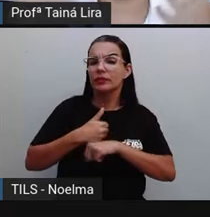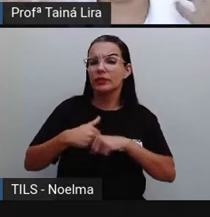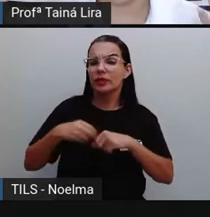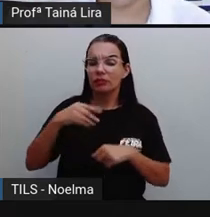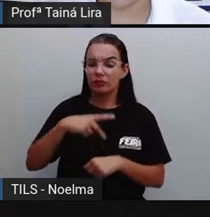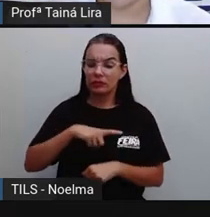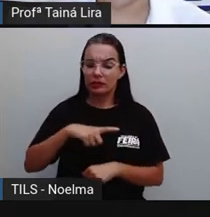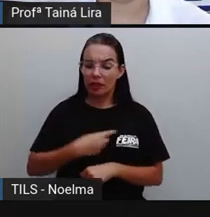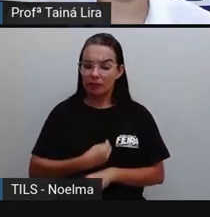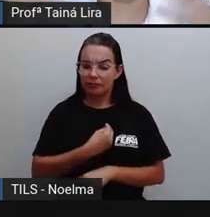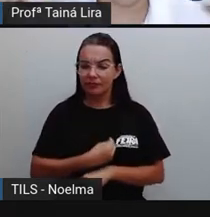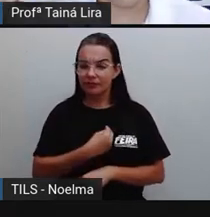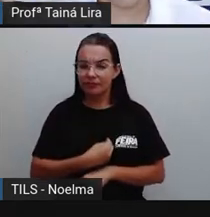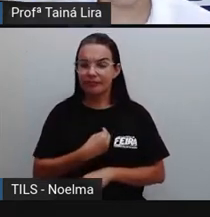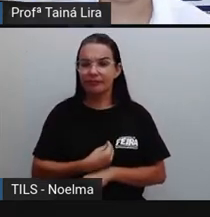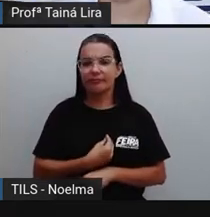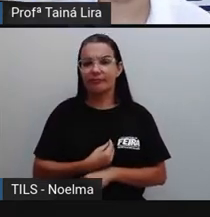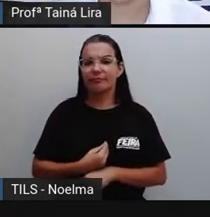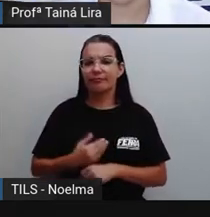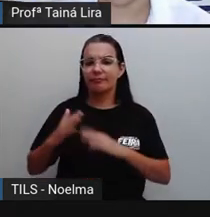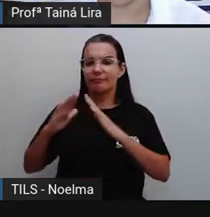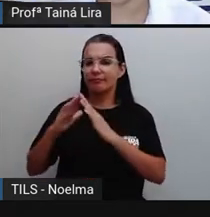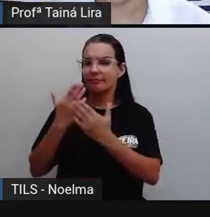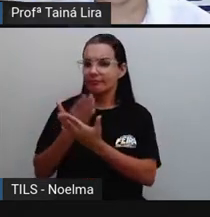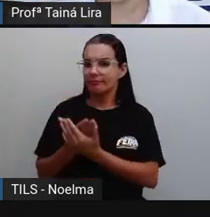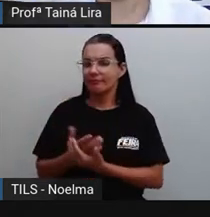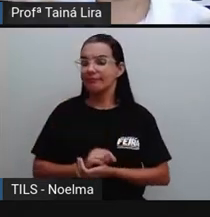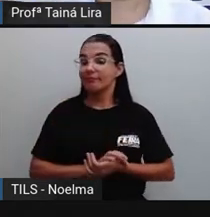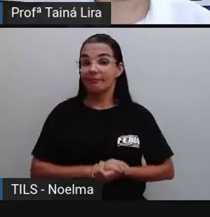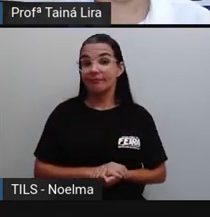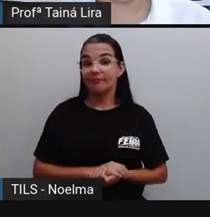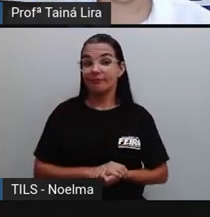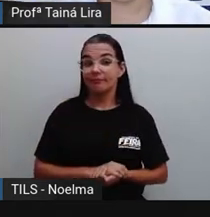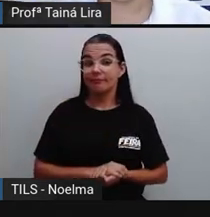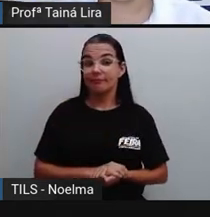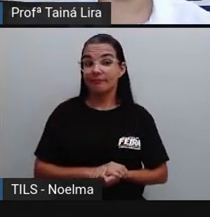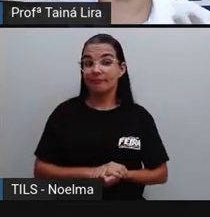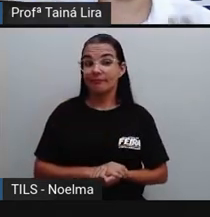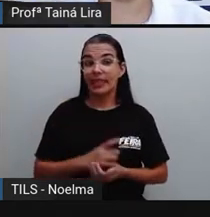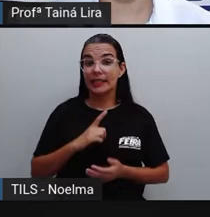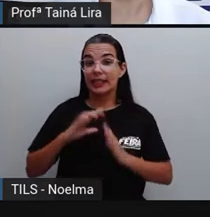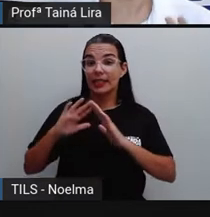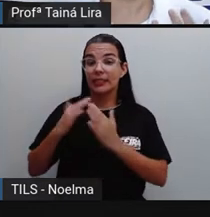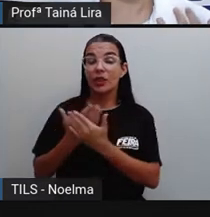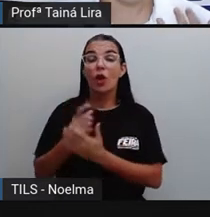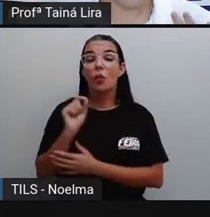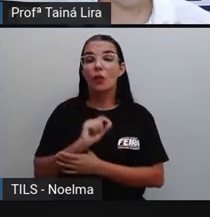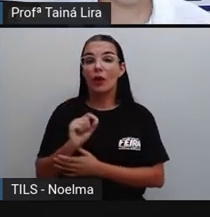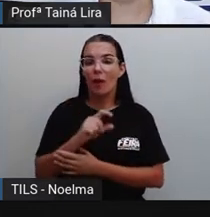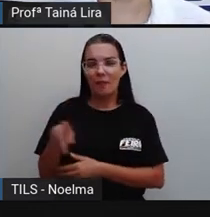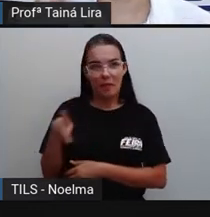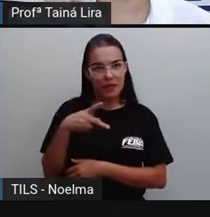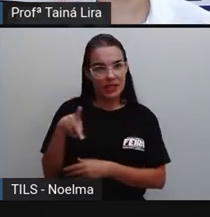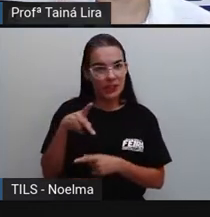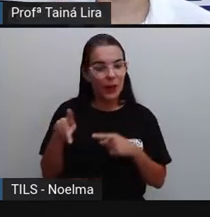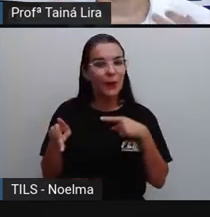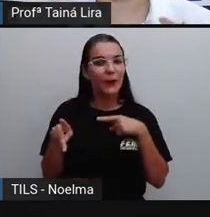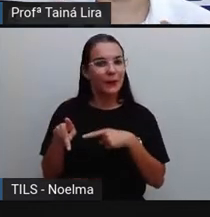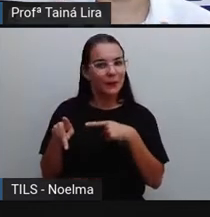estão presentes ali, representadas por aquelas pessoas? Nós temos na escola, né? O professor,